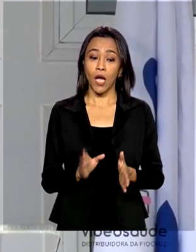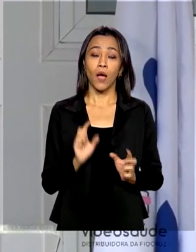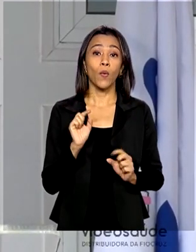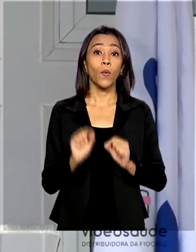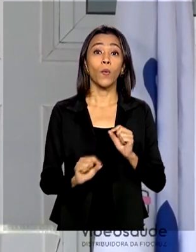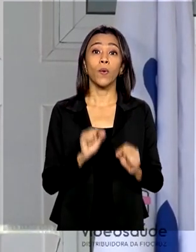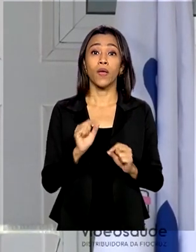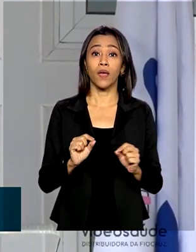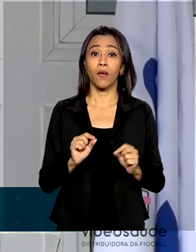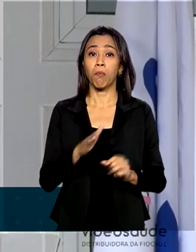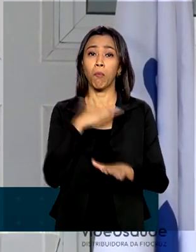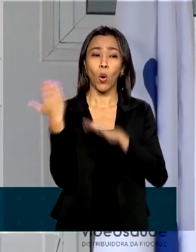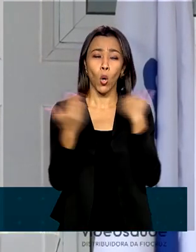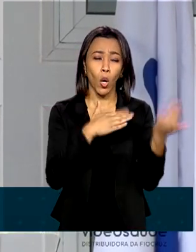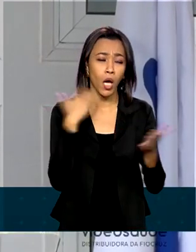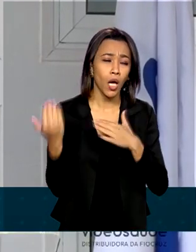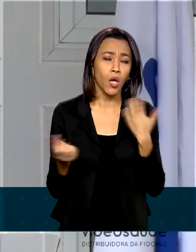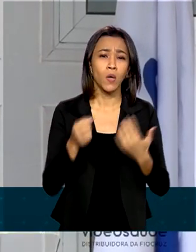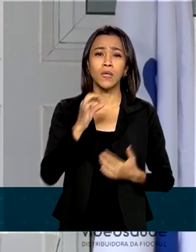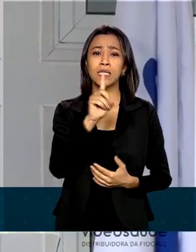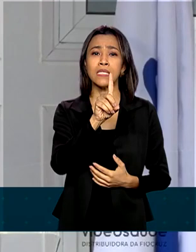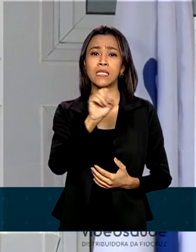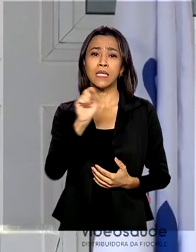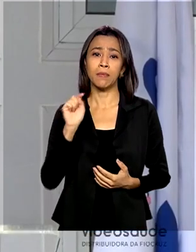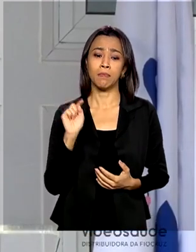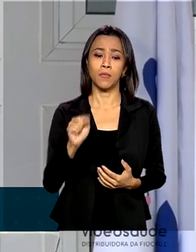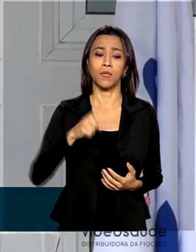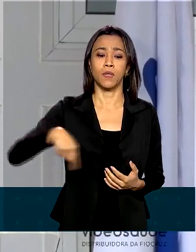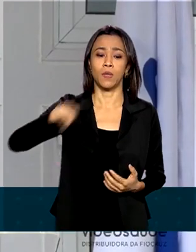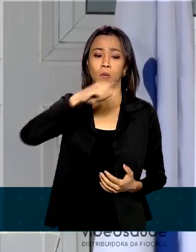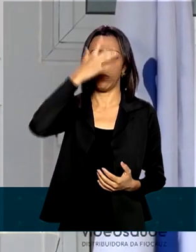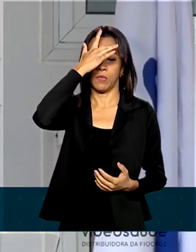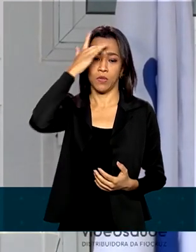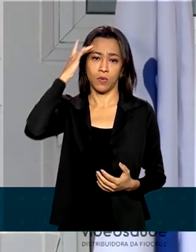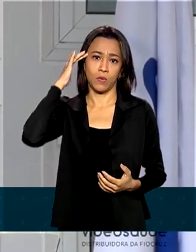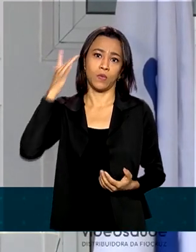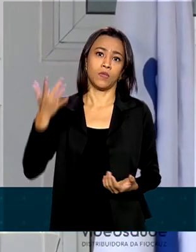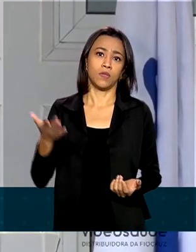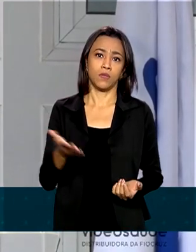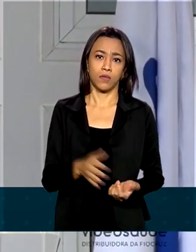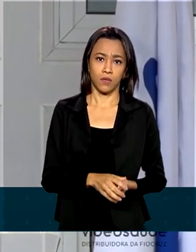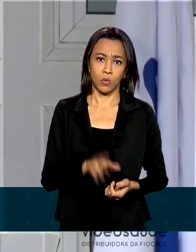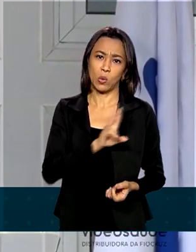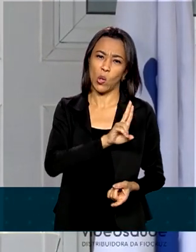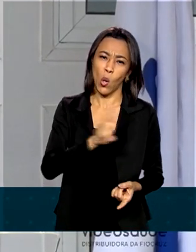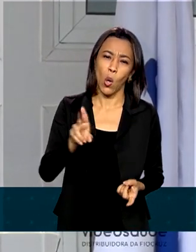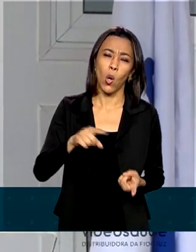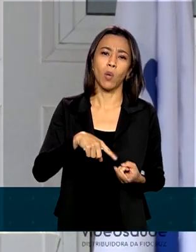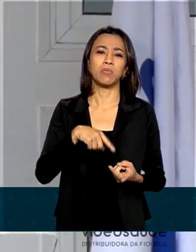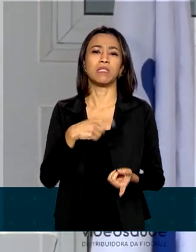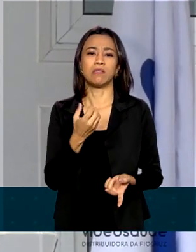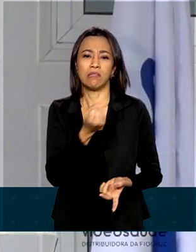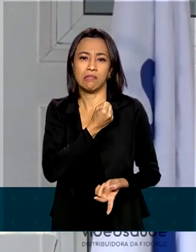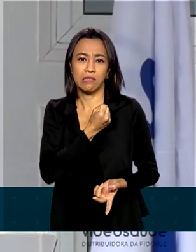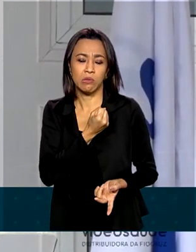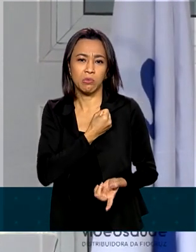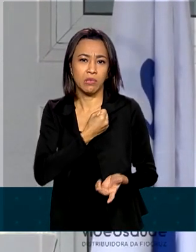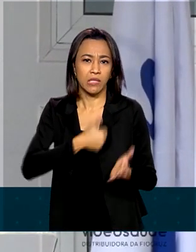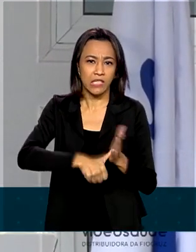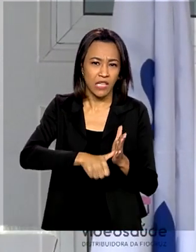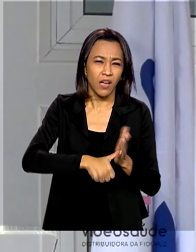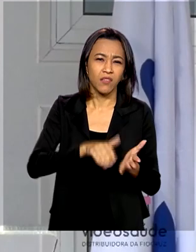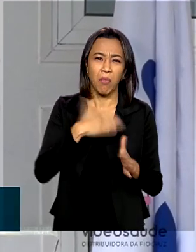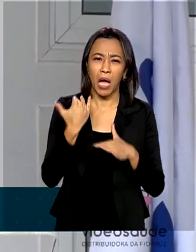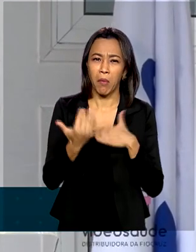com nome, identidade, família e podem acreditar, nós estamos todos os dias